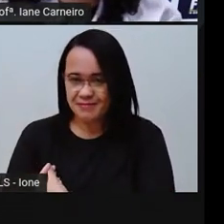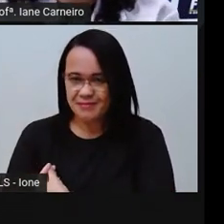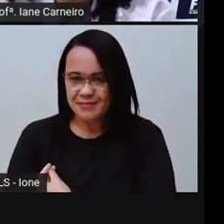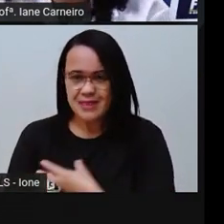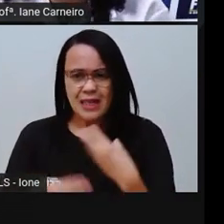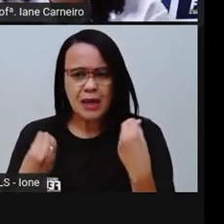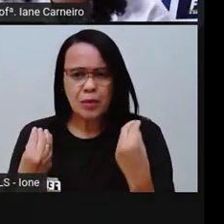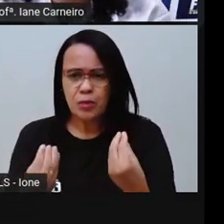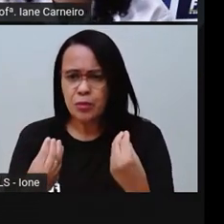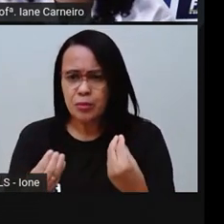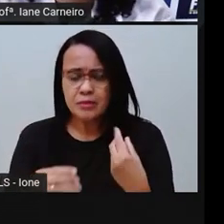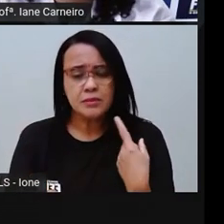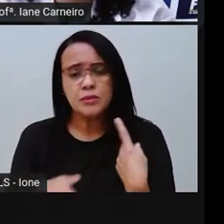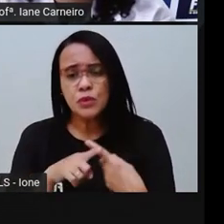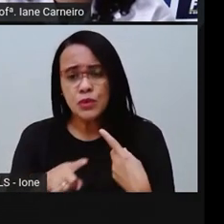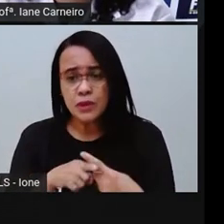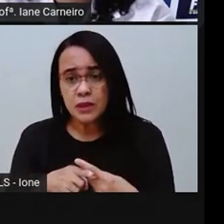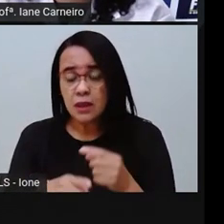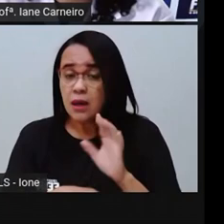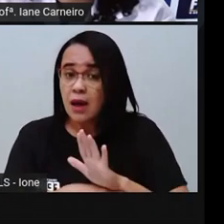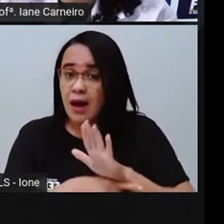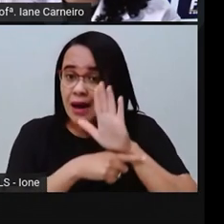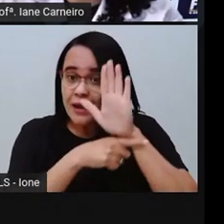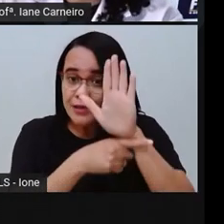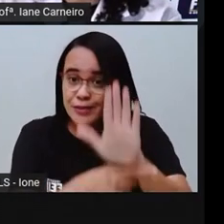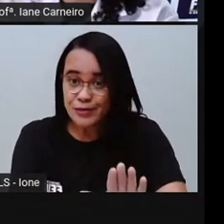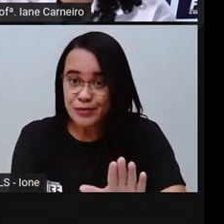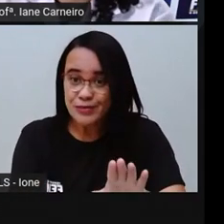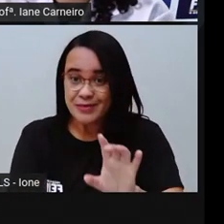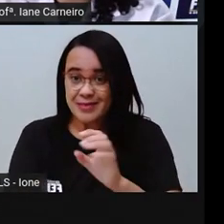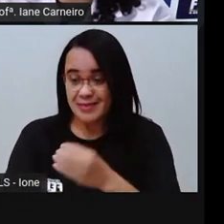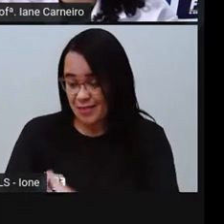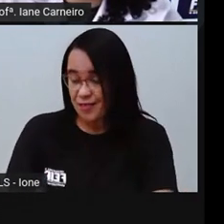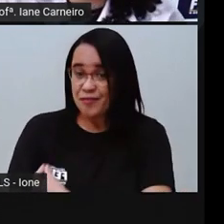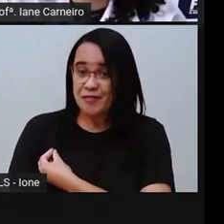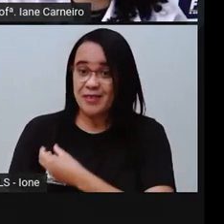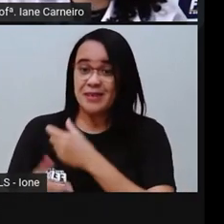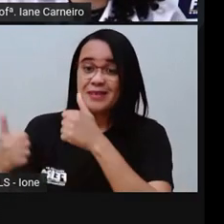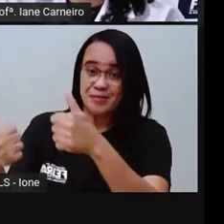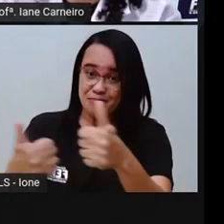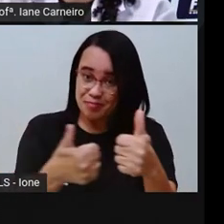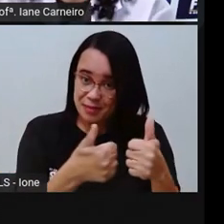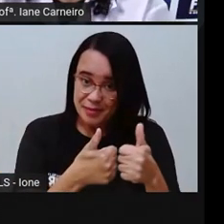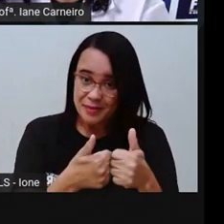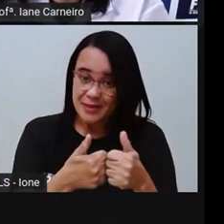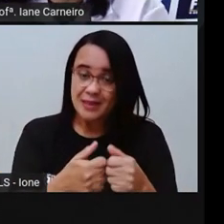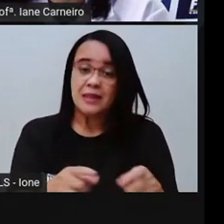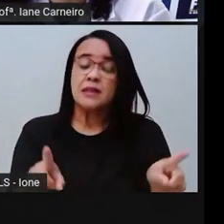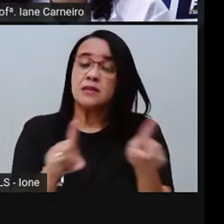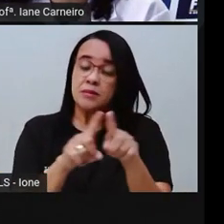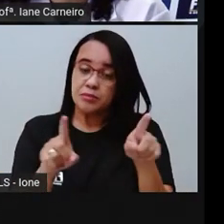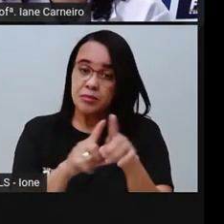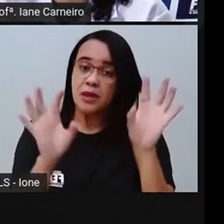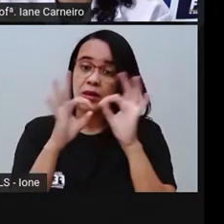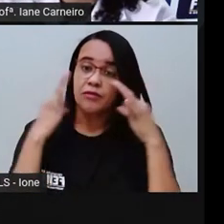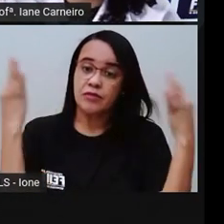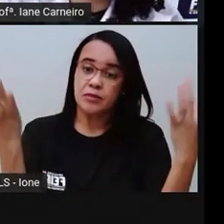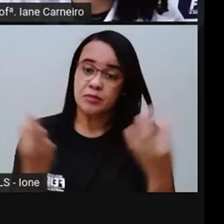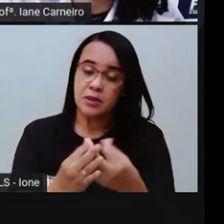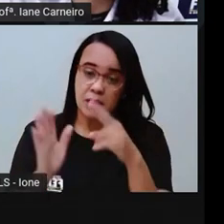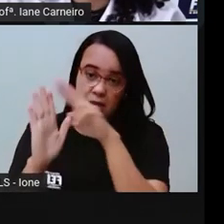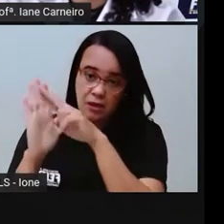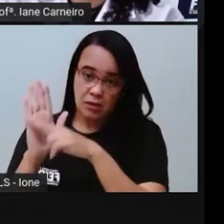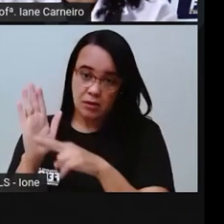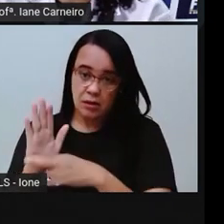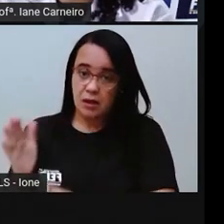conviver bem, né? Então, além das regras de convivência, as famílias também possuem uma rotina de atividades, que foi como a